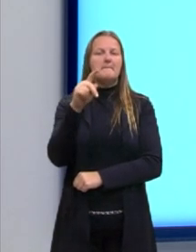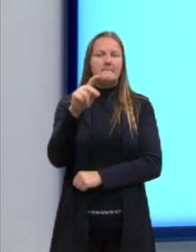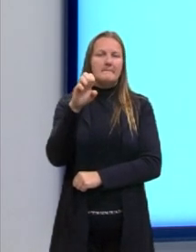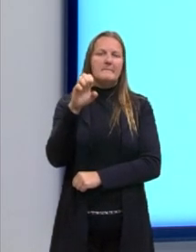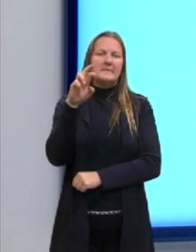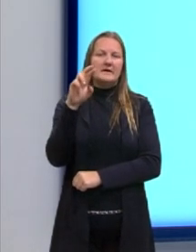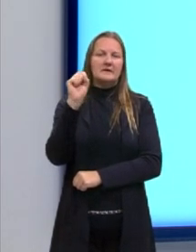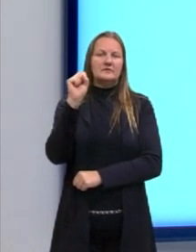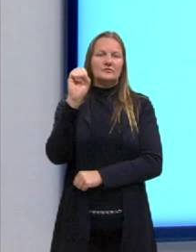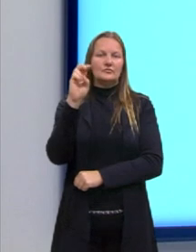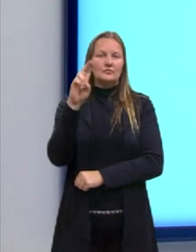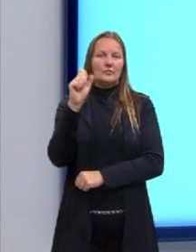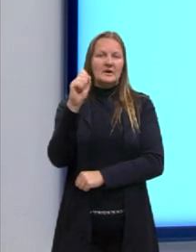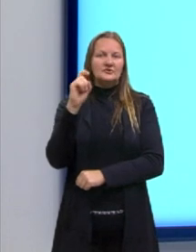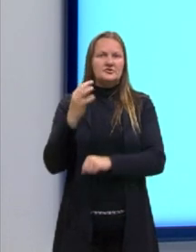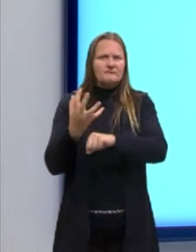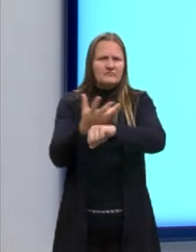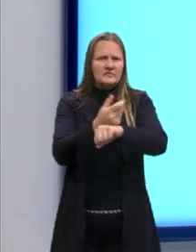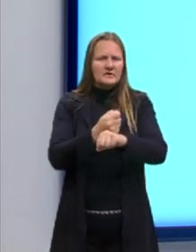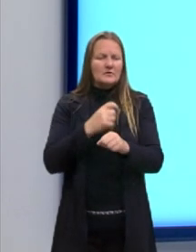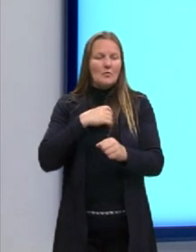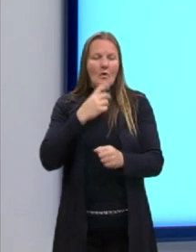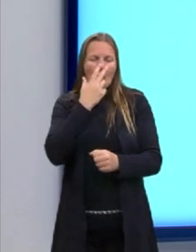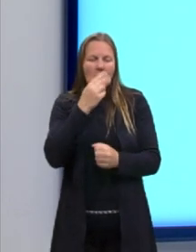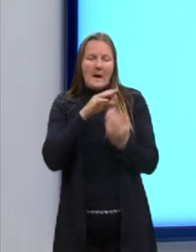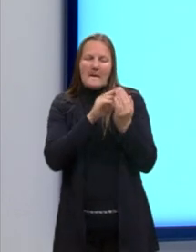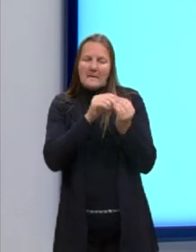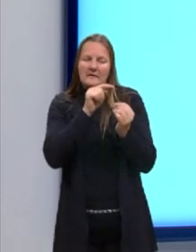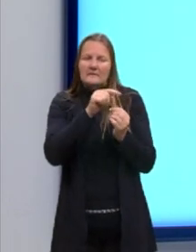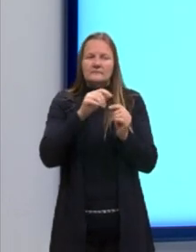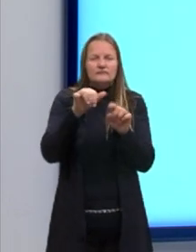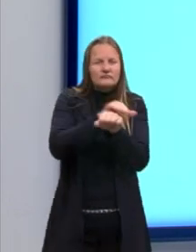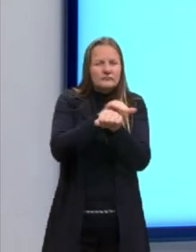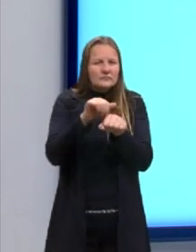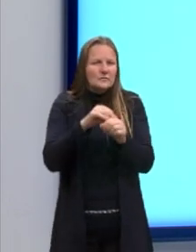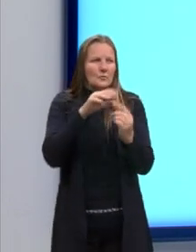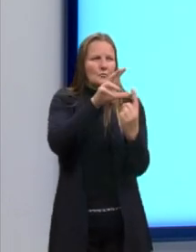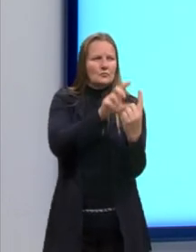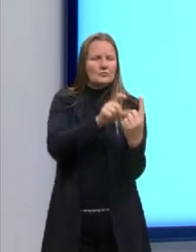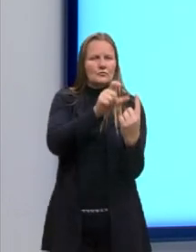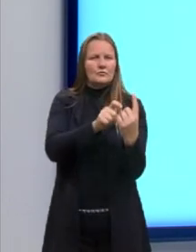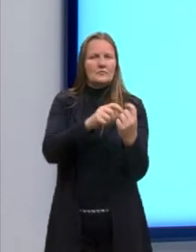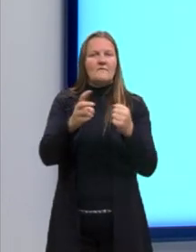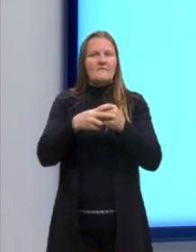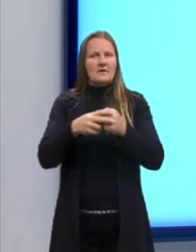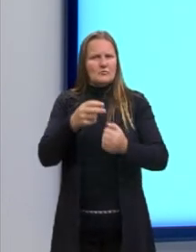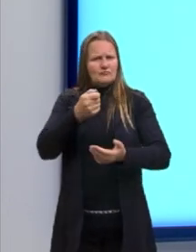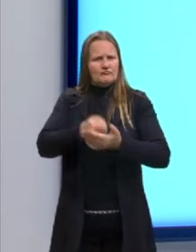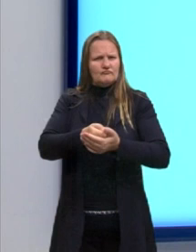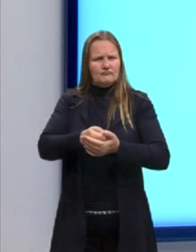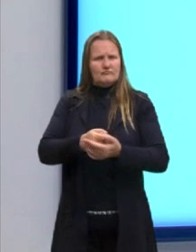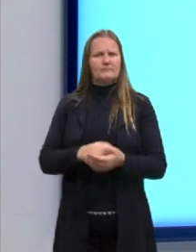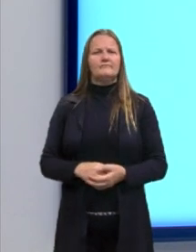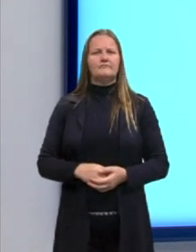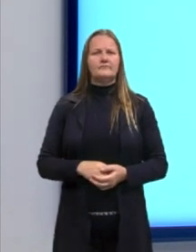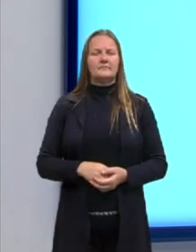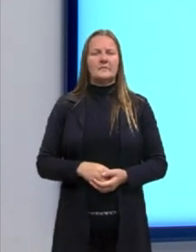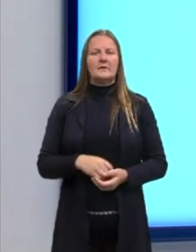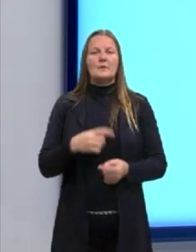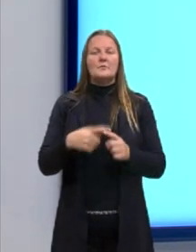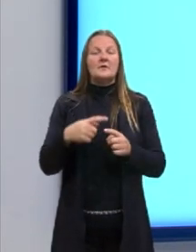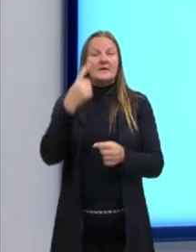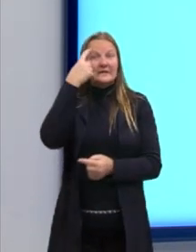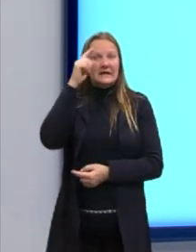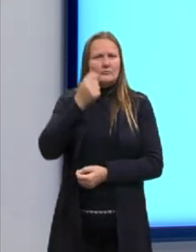faça alguma coisa, eu estou falando, obviamente, ali de verbos no imperativo. Porque a ideia aqui,